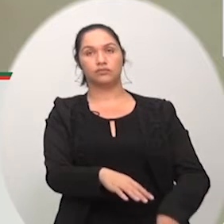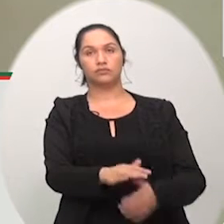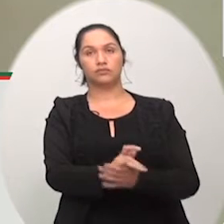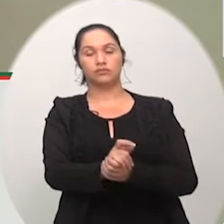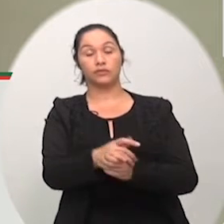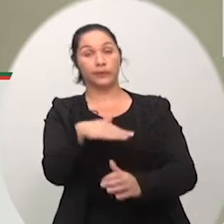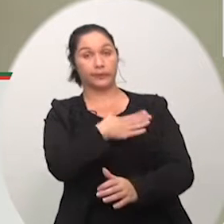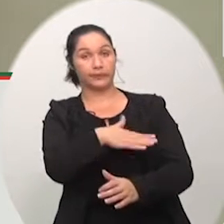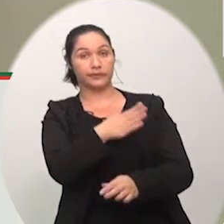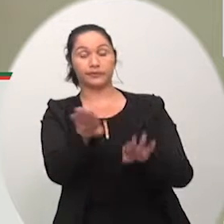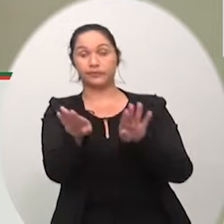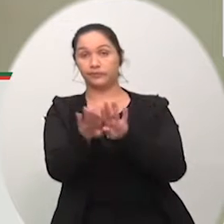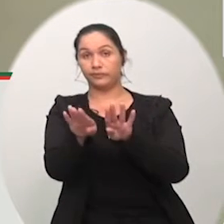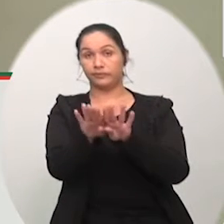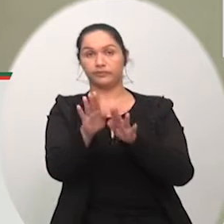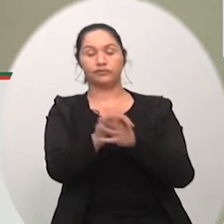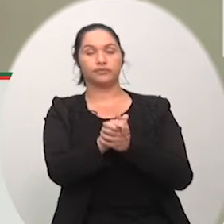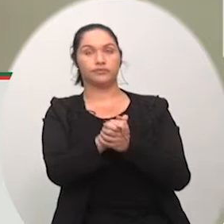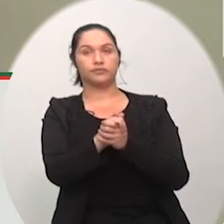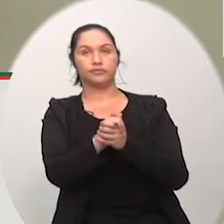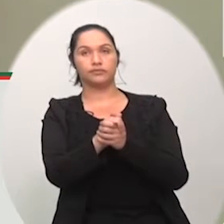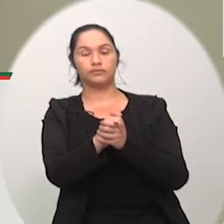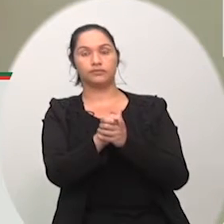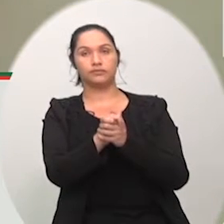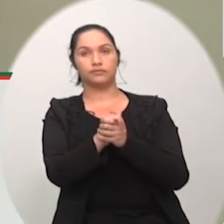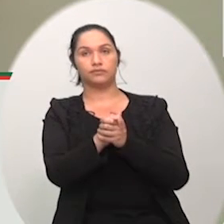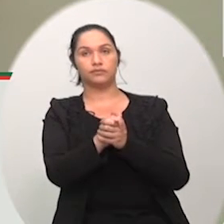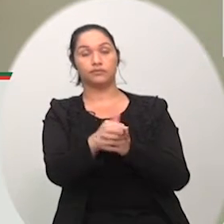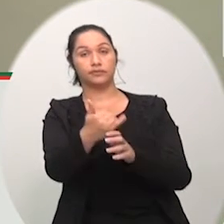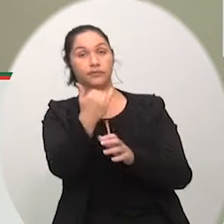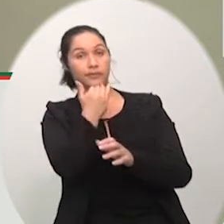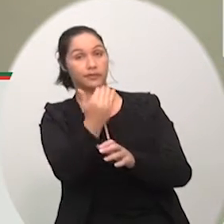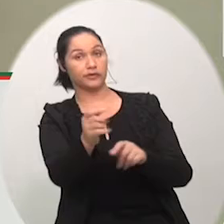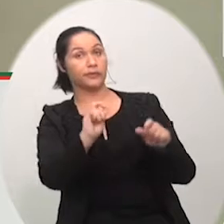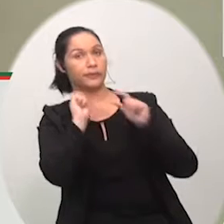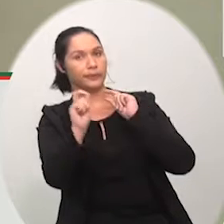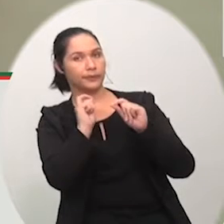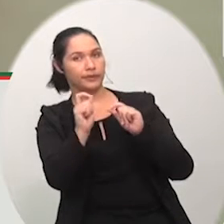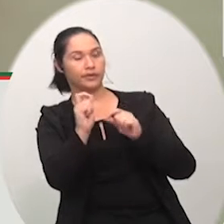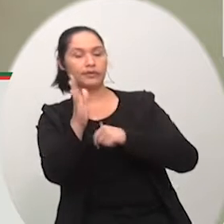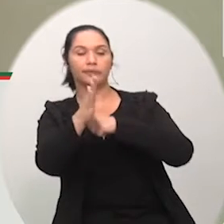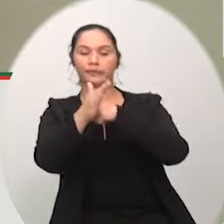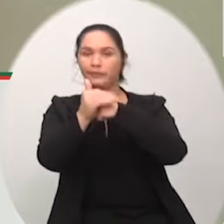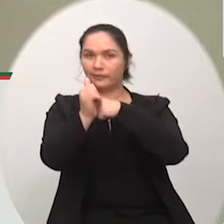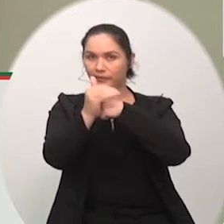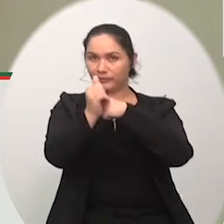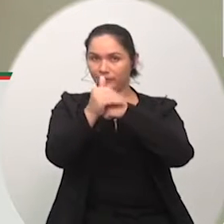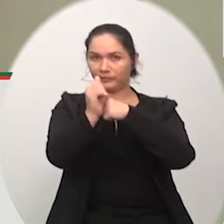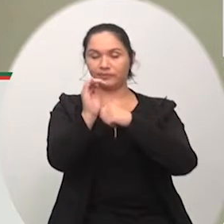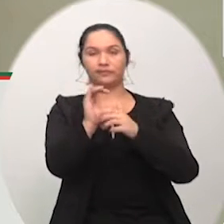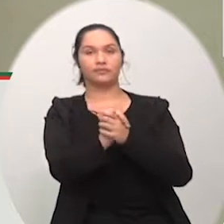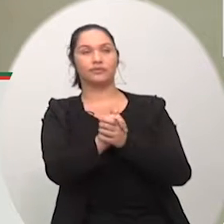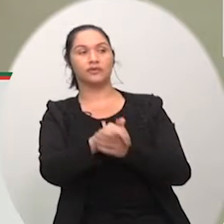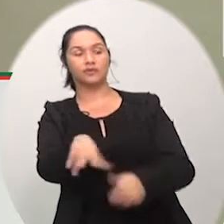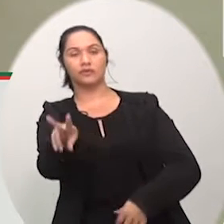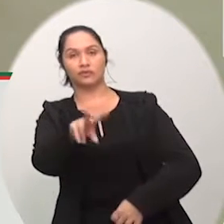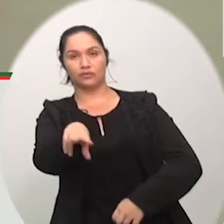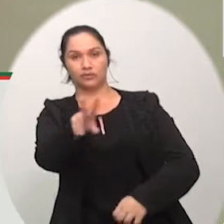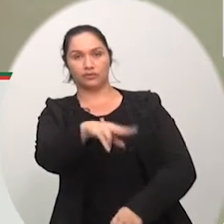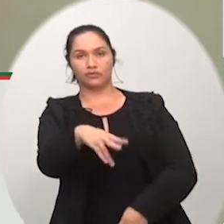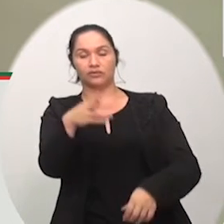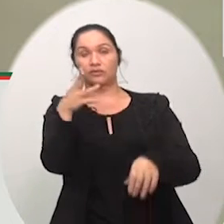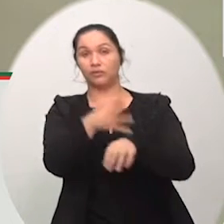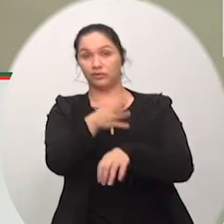gostaria de pedir o carinho dos vereadores que